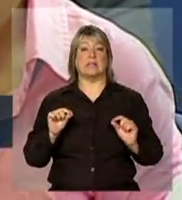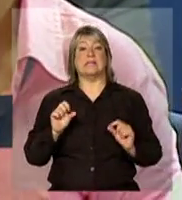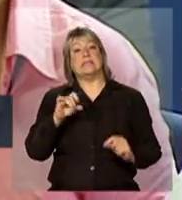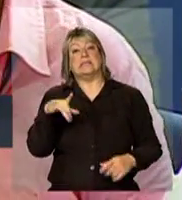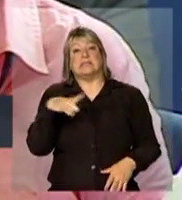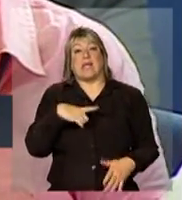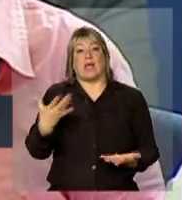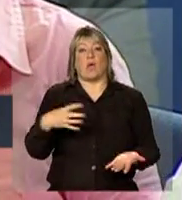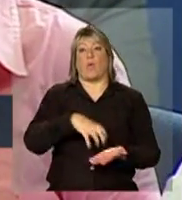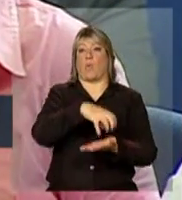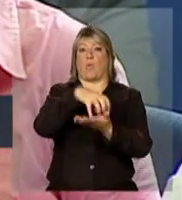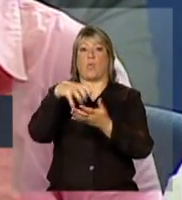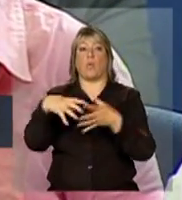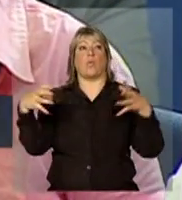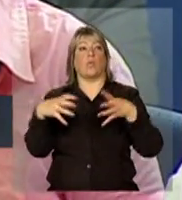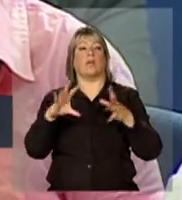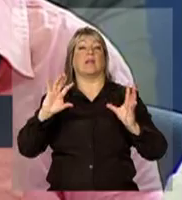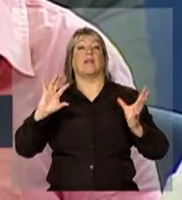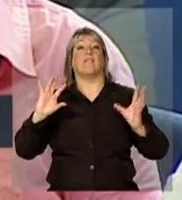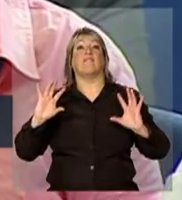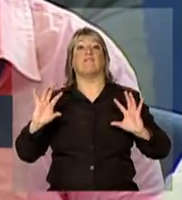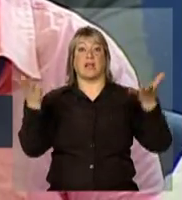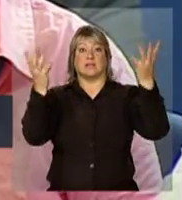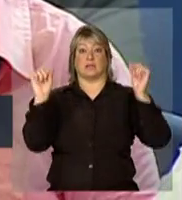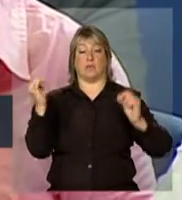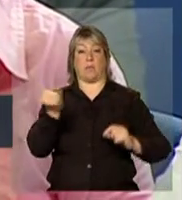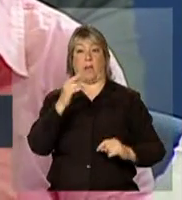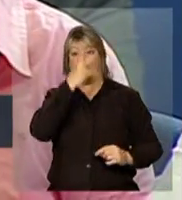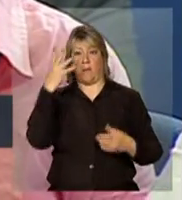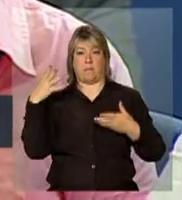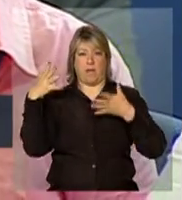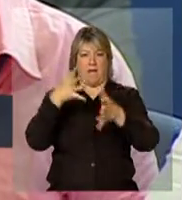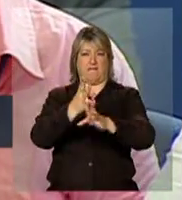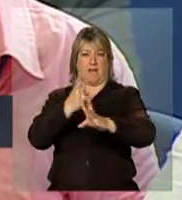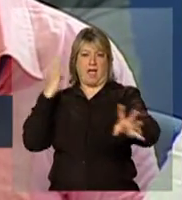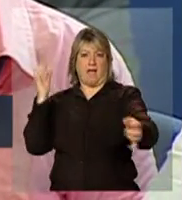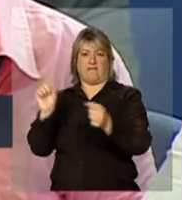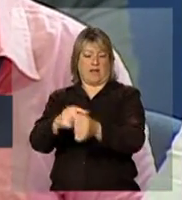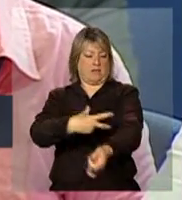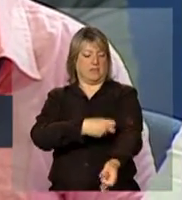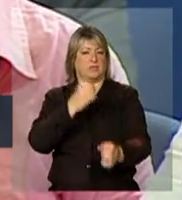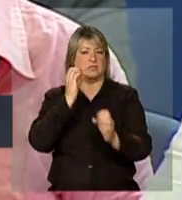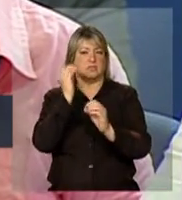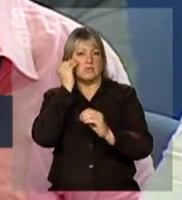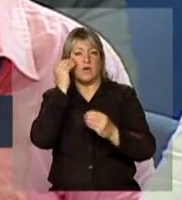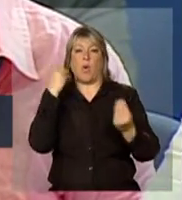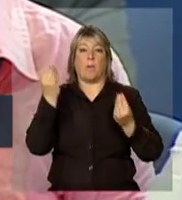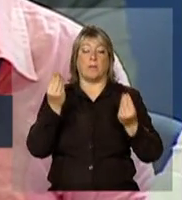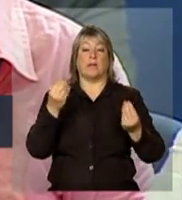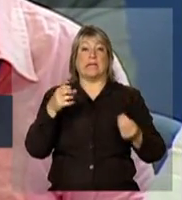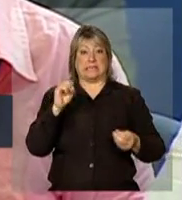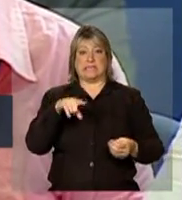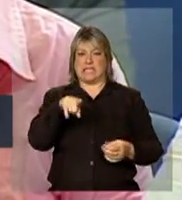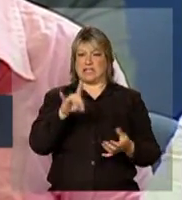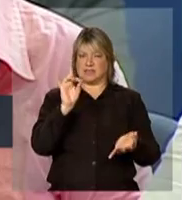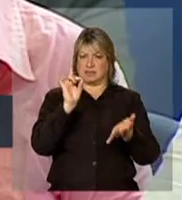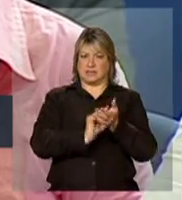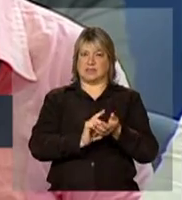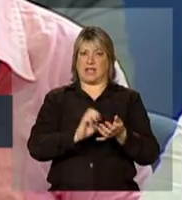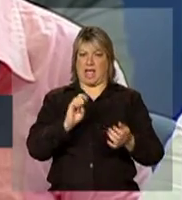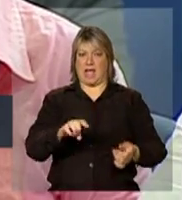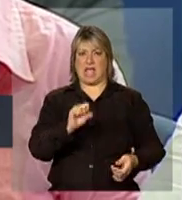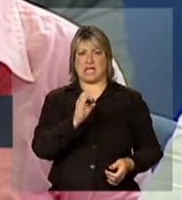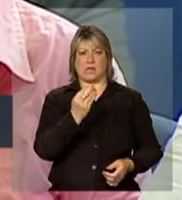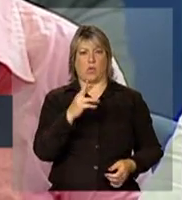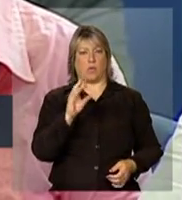em eventos populares para que as pessoas façam, se efetivamente é seguro, porque a gente sabe que para determinadas